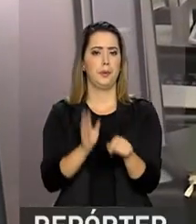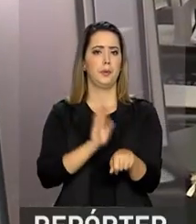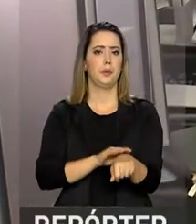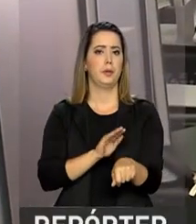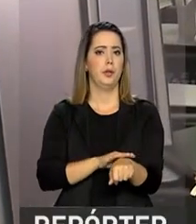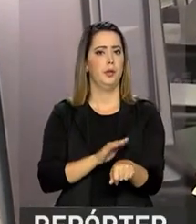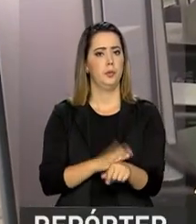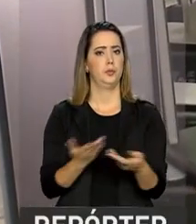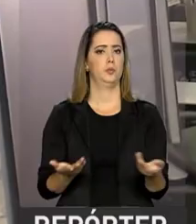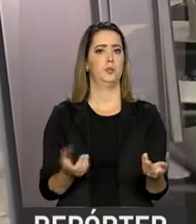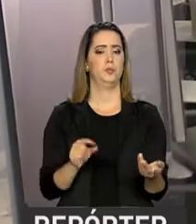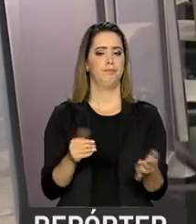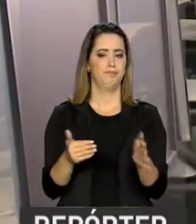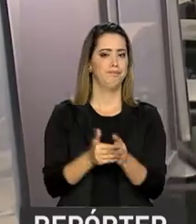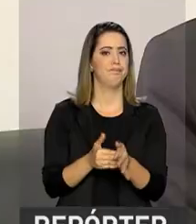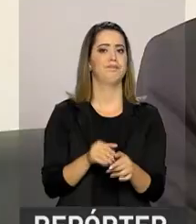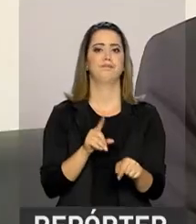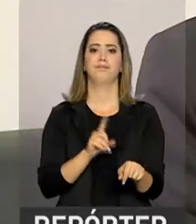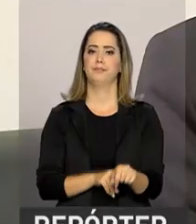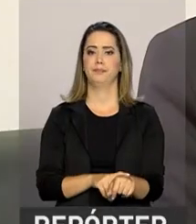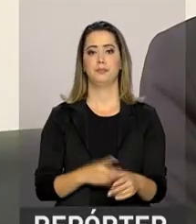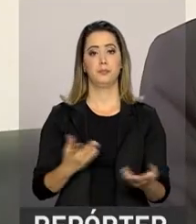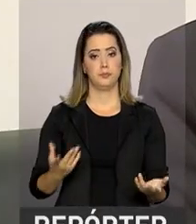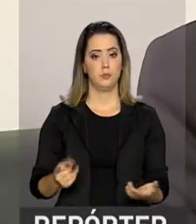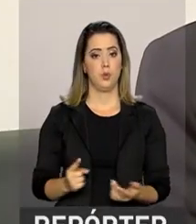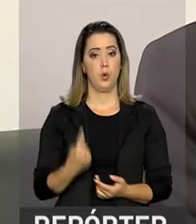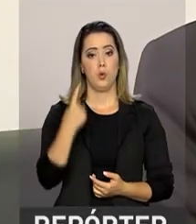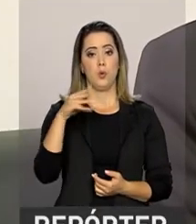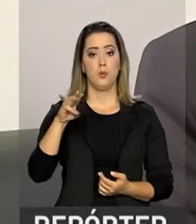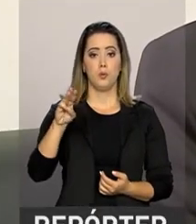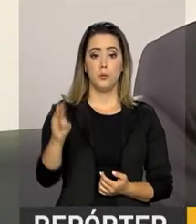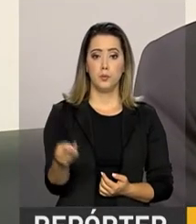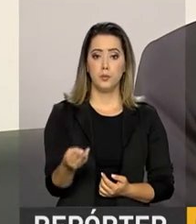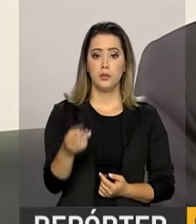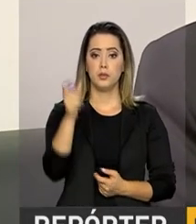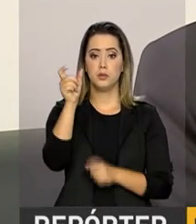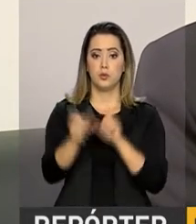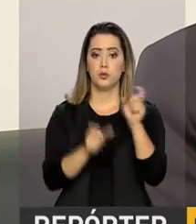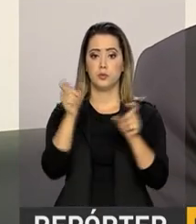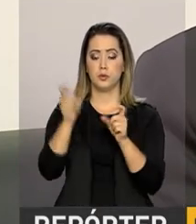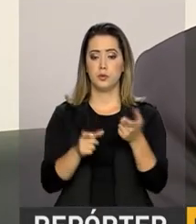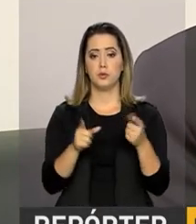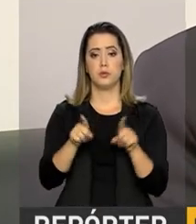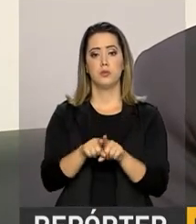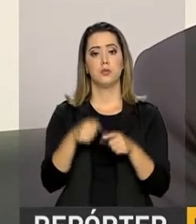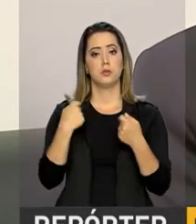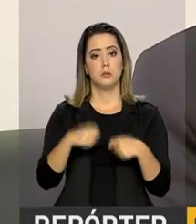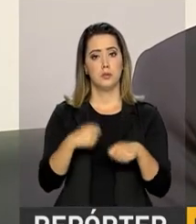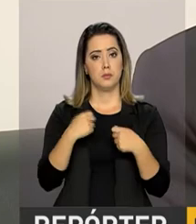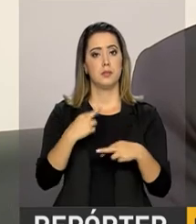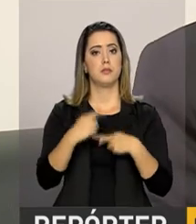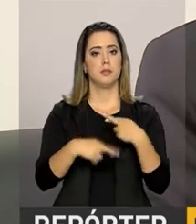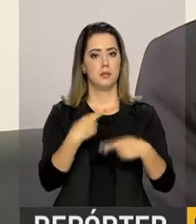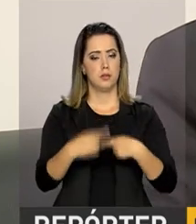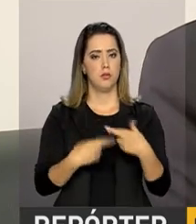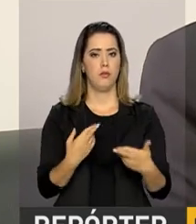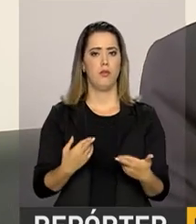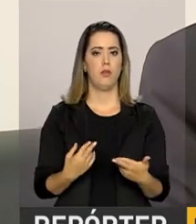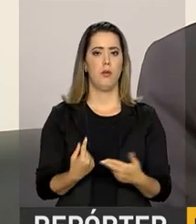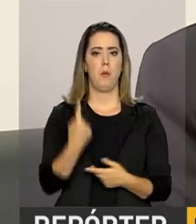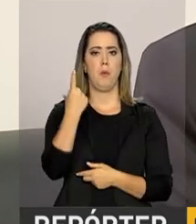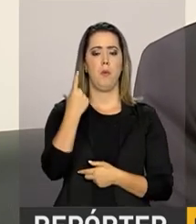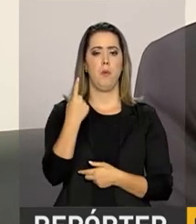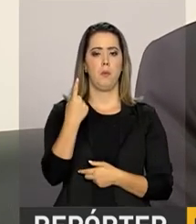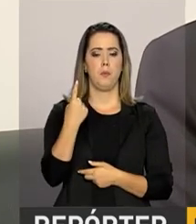regularização para a última hora. A gente tem 1 milhão e 300 mil estudantes que vão fazer o aditamento. Então, são 1